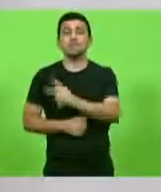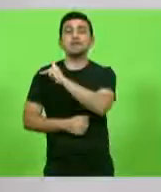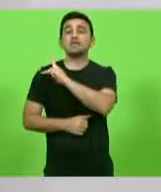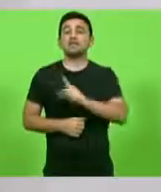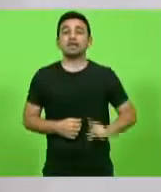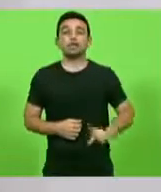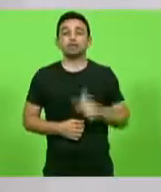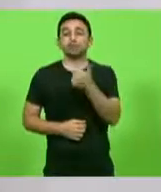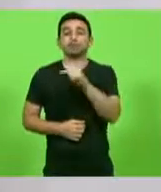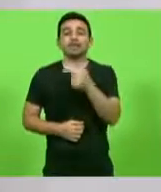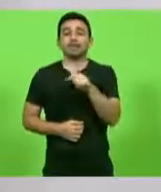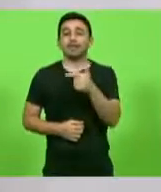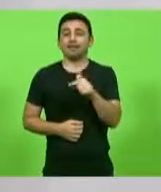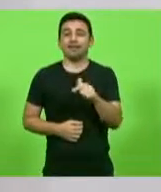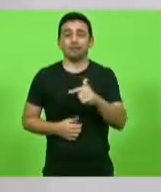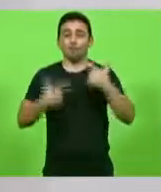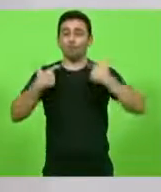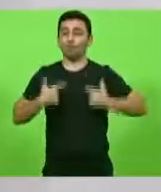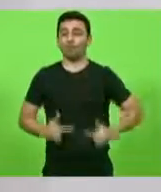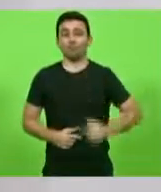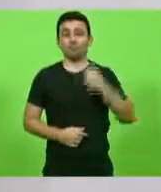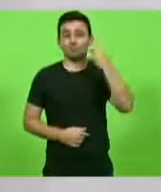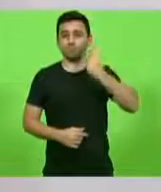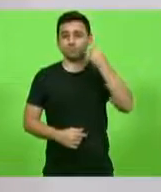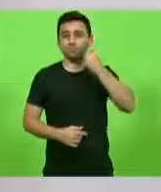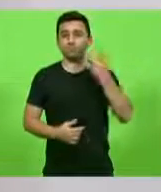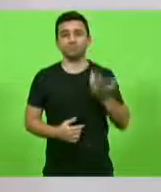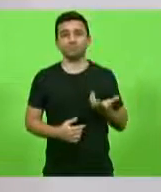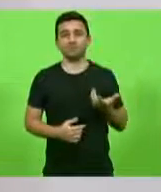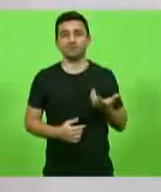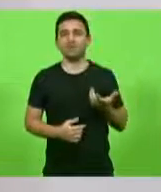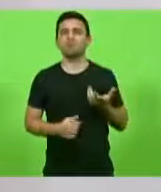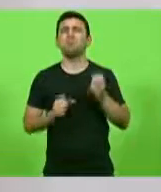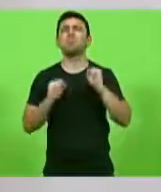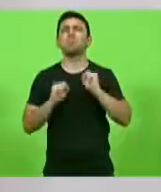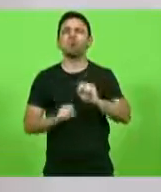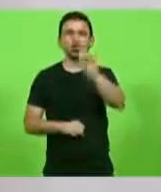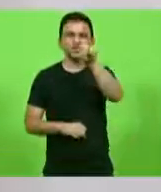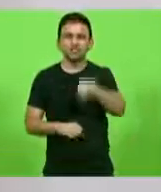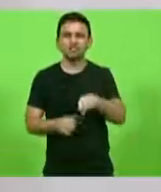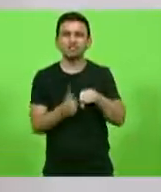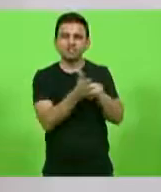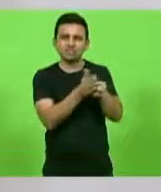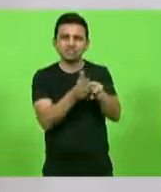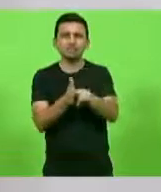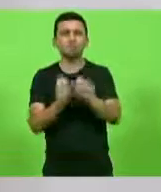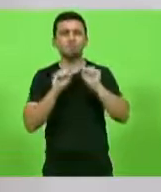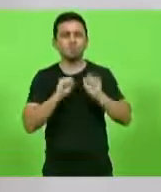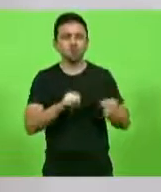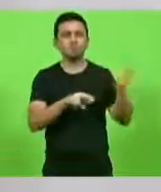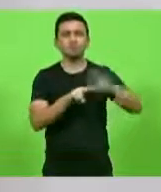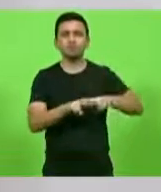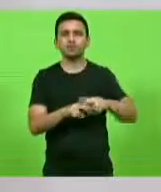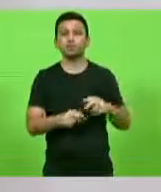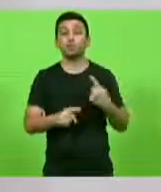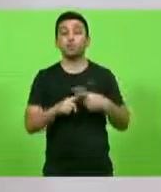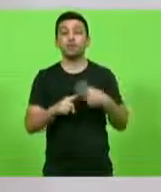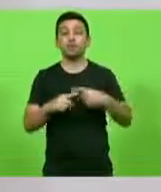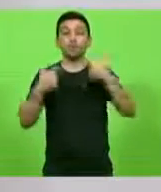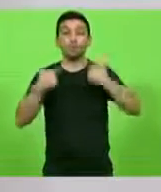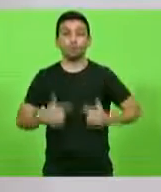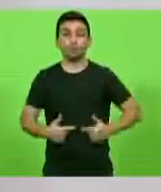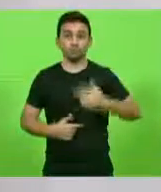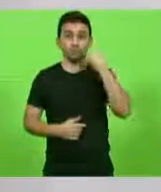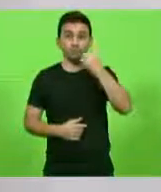parlamentar. E quem tem imunidade parlamentar pode ser, sim, investigado e preso. porque a imunidade parlamentar é para você